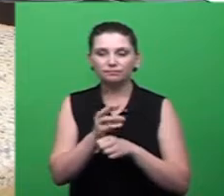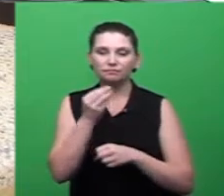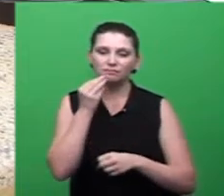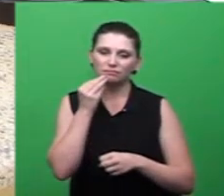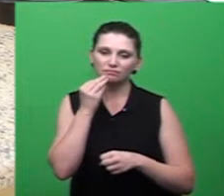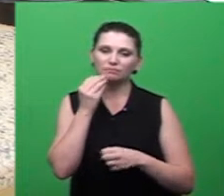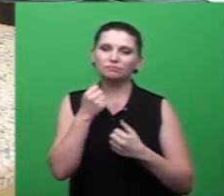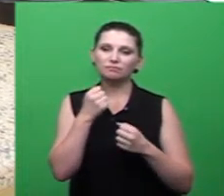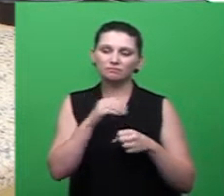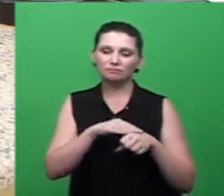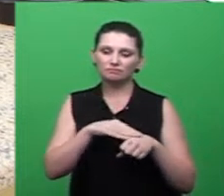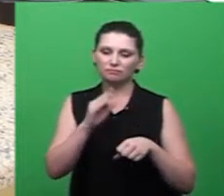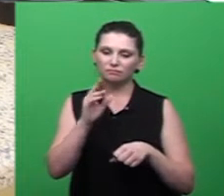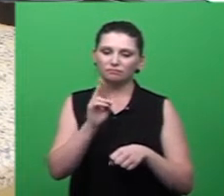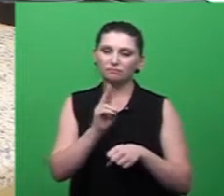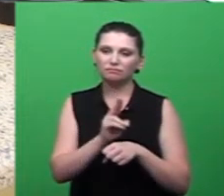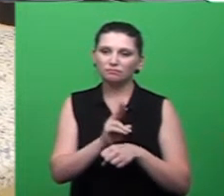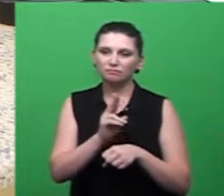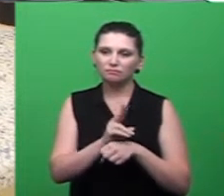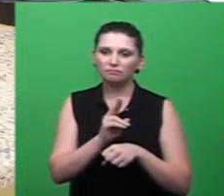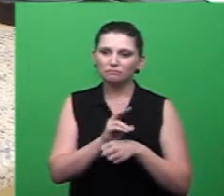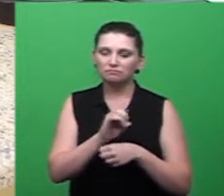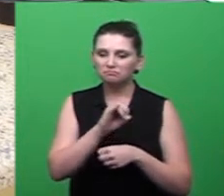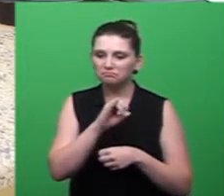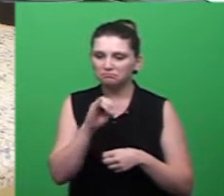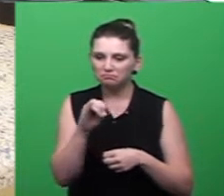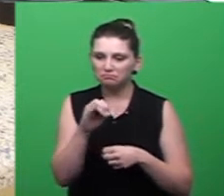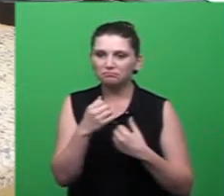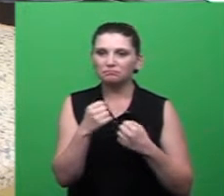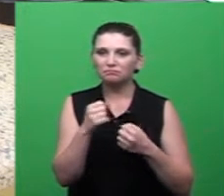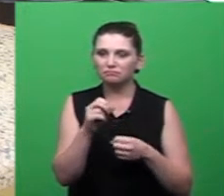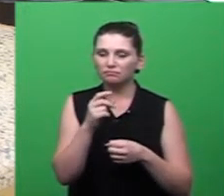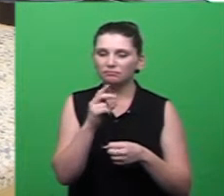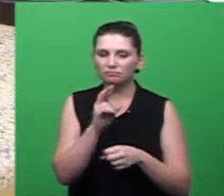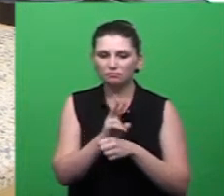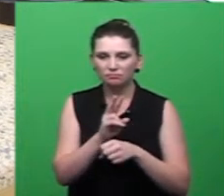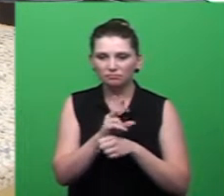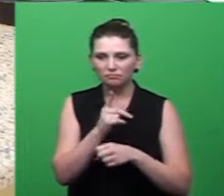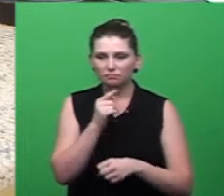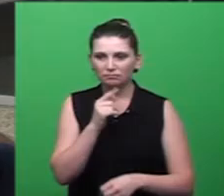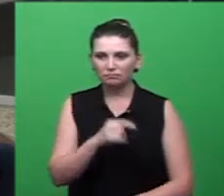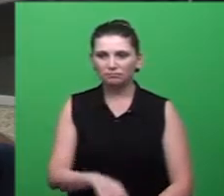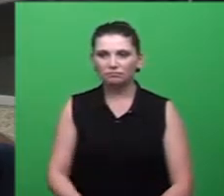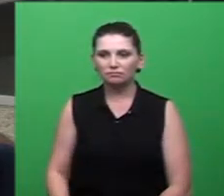fazer a nossa parte como foi dito aqui se tiver que virar o balde vamos virar certo obrigado